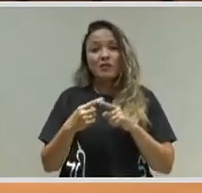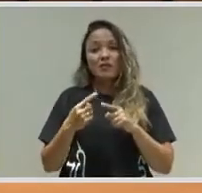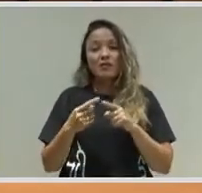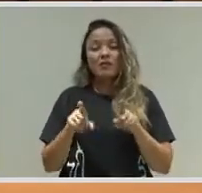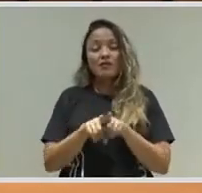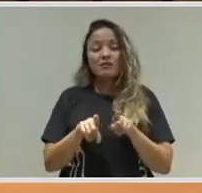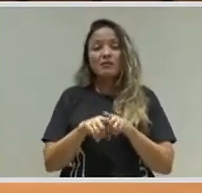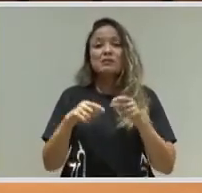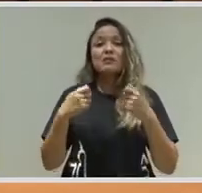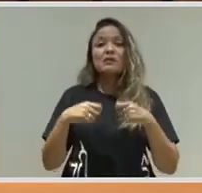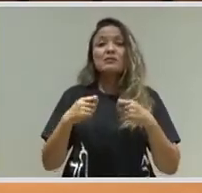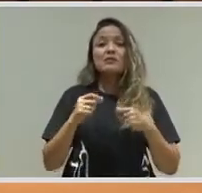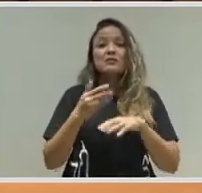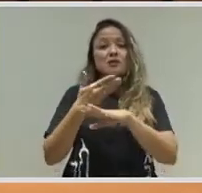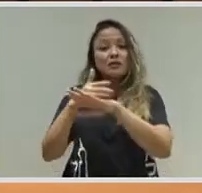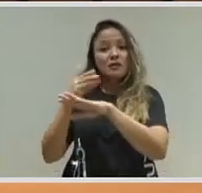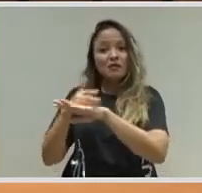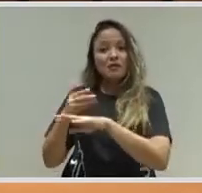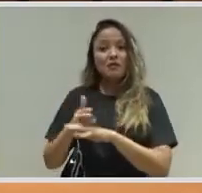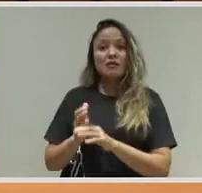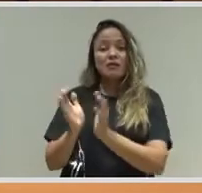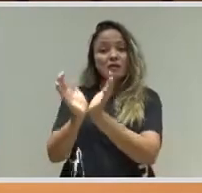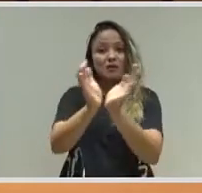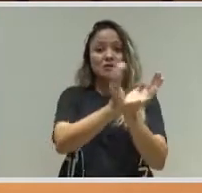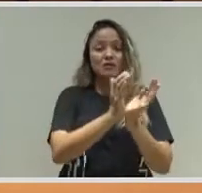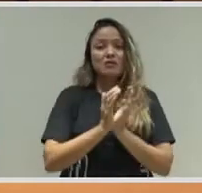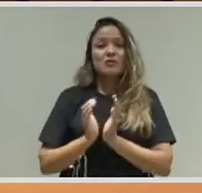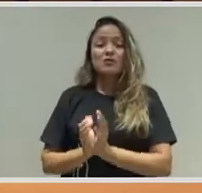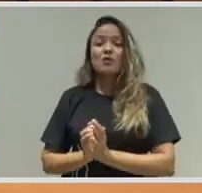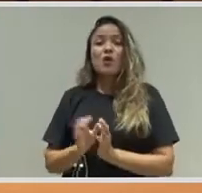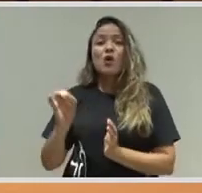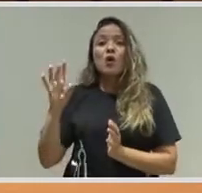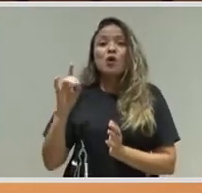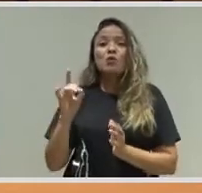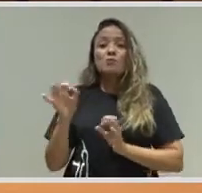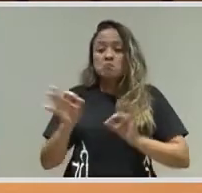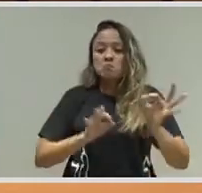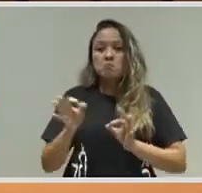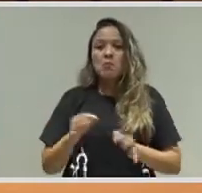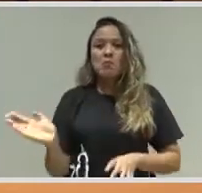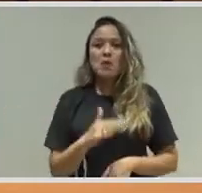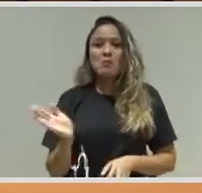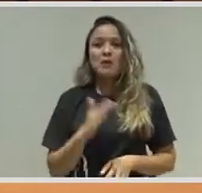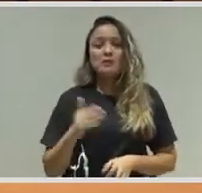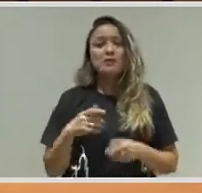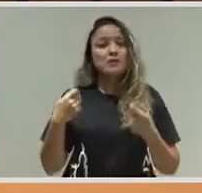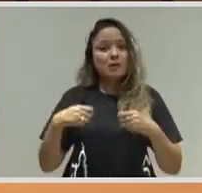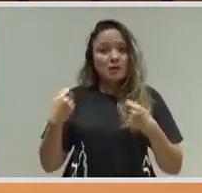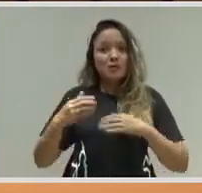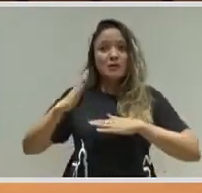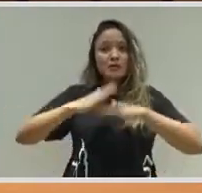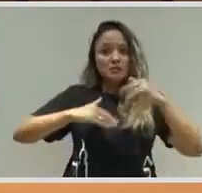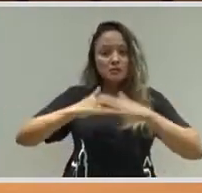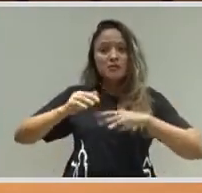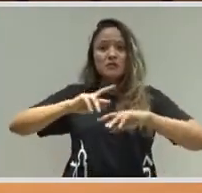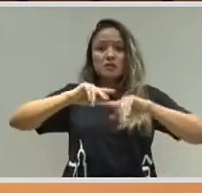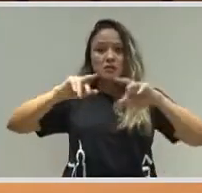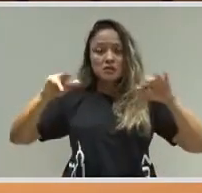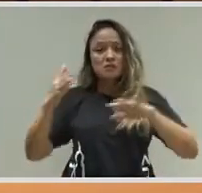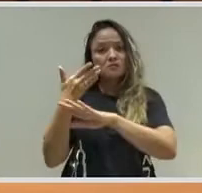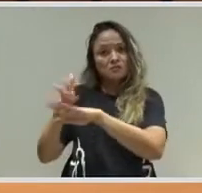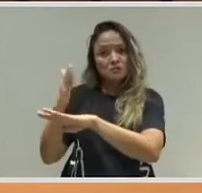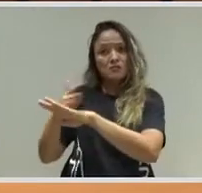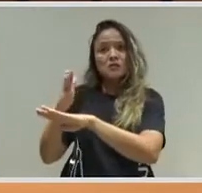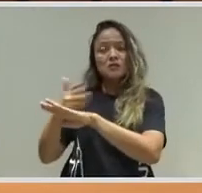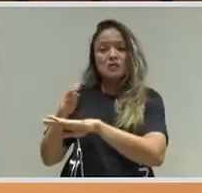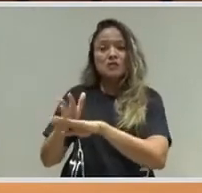equipes, que é fundamental. A gente fala pouco disso, eu acho, né? Quer dizer, sem os quadros profissionais adequados, é impossível